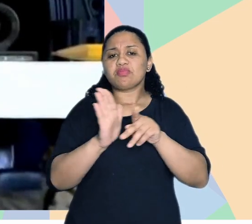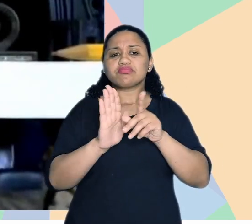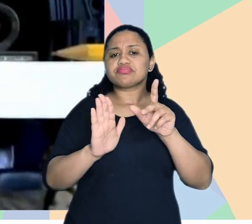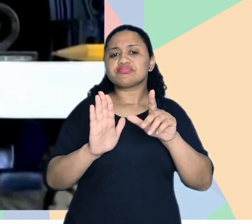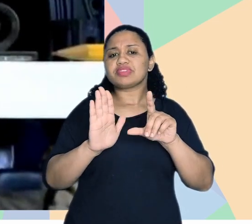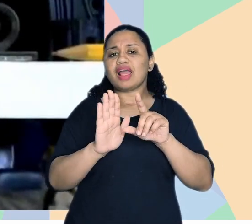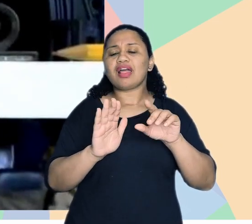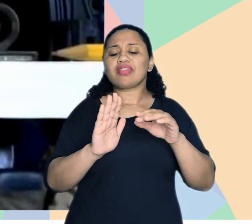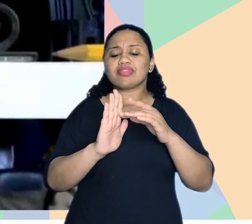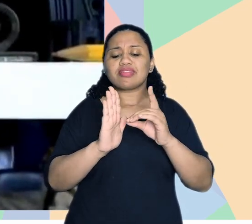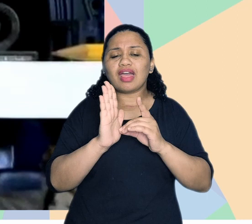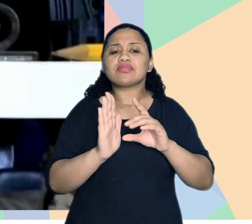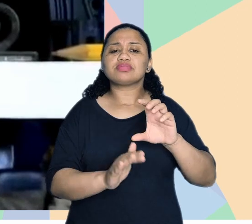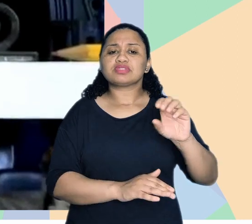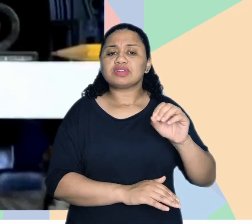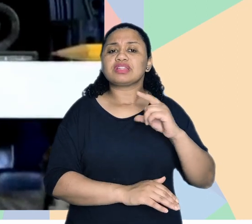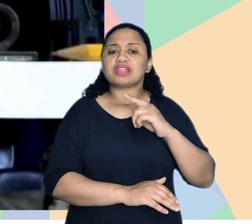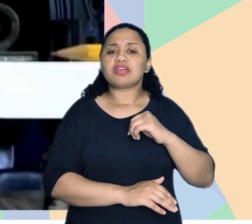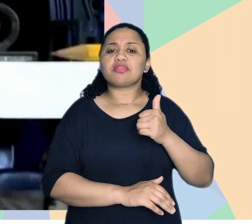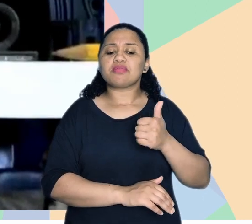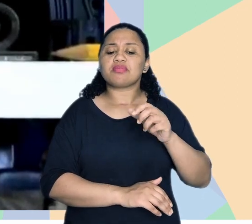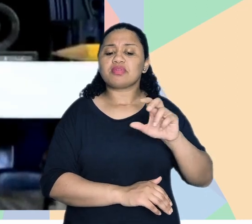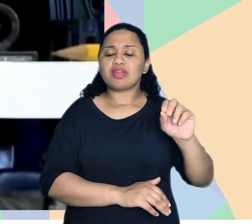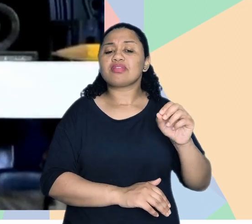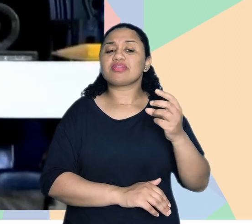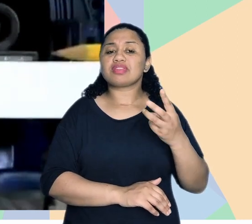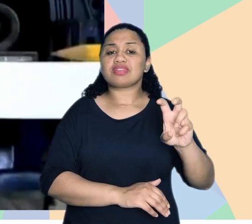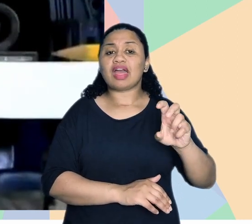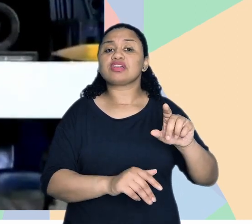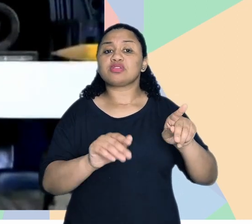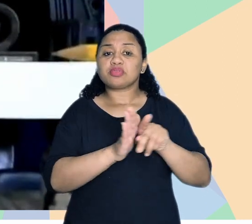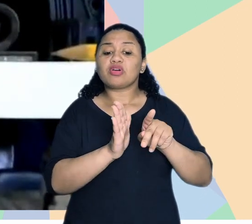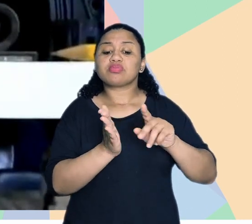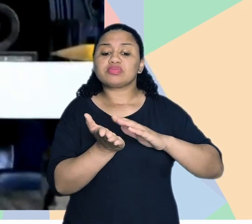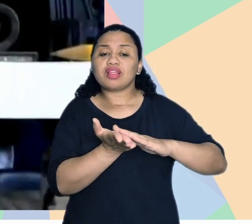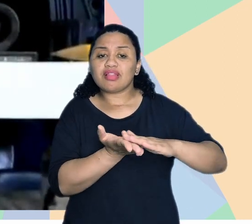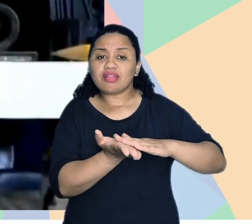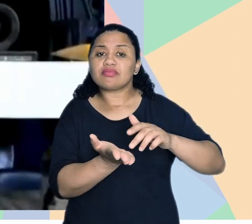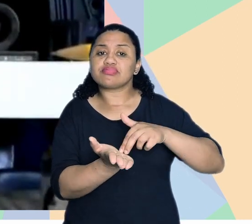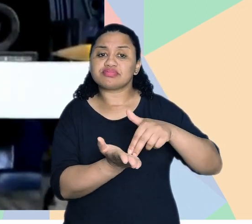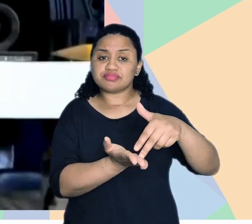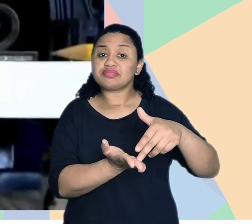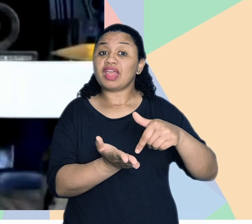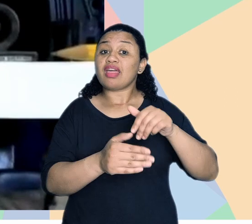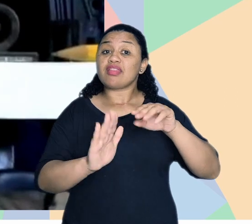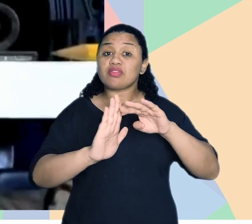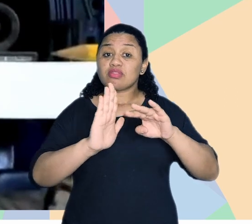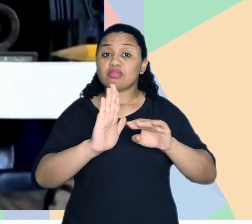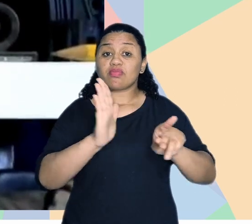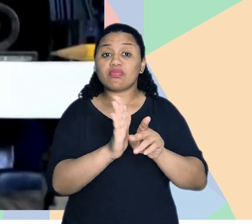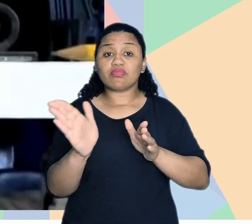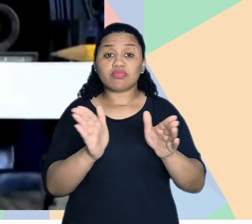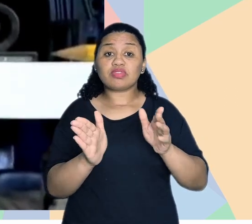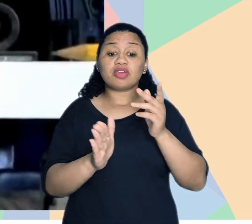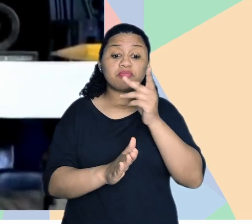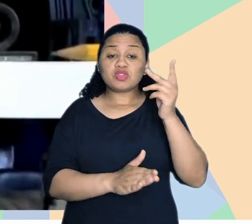É imprescindível, né? 16.537, lá, de sinalização tátil no piso. São normas de acessibilidade. Então, uma pessoa com cegueira